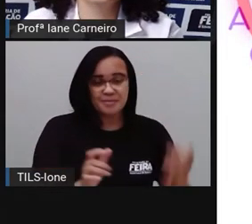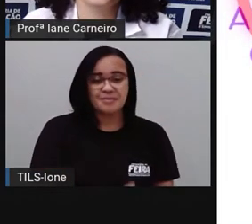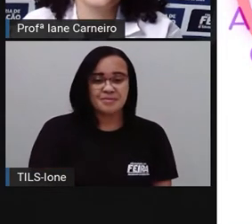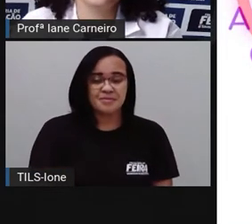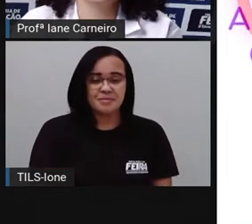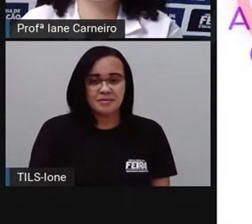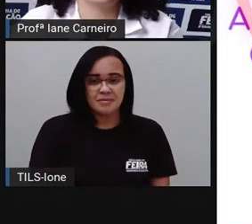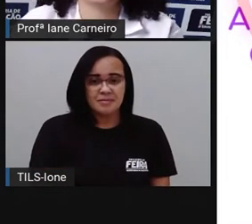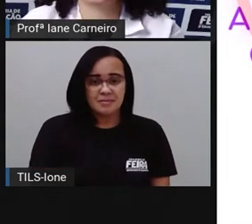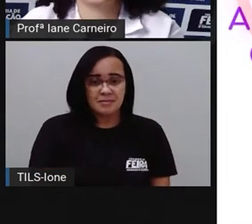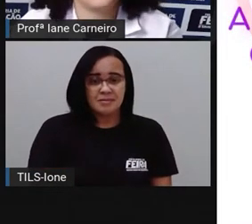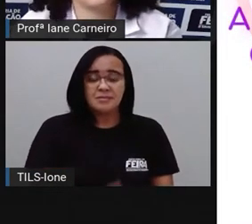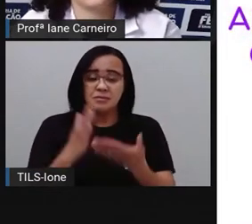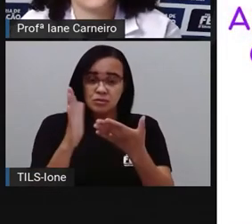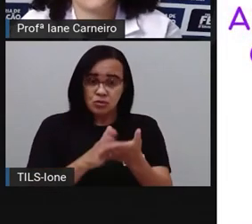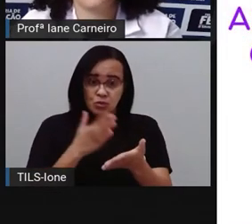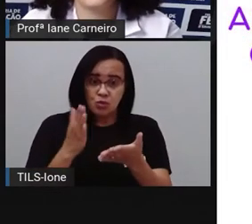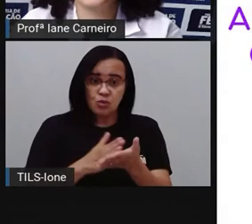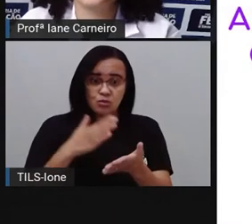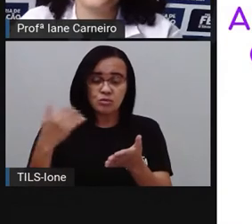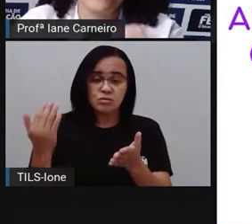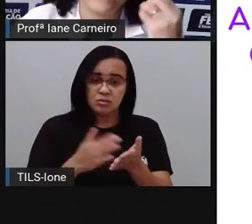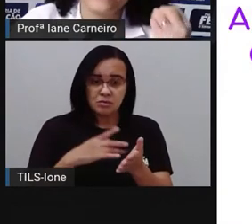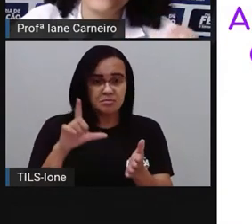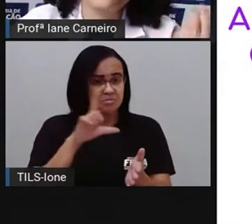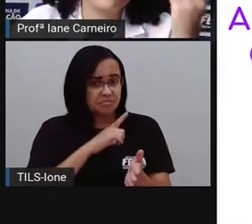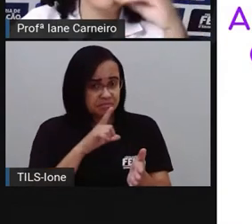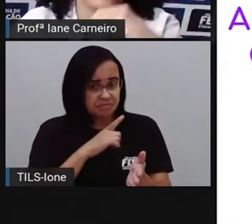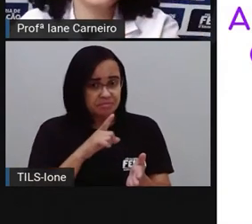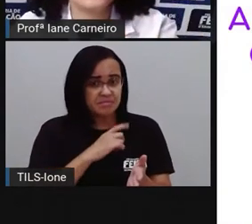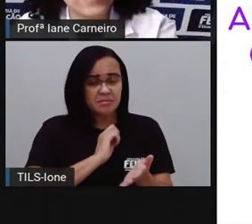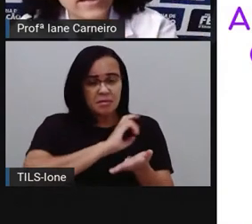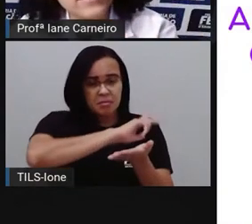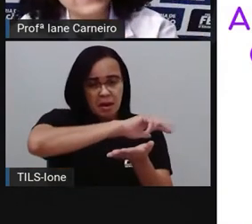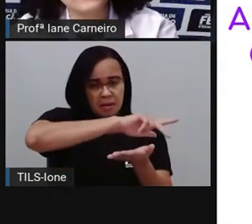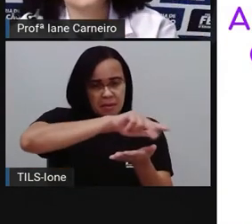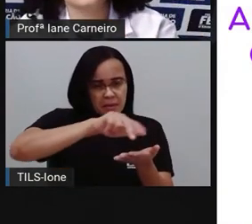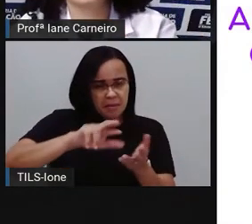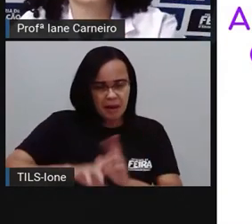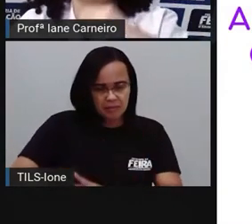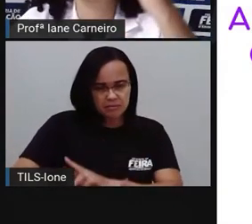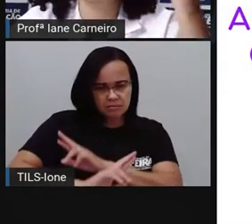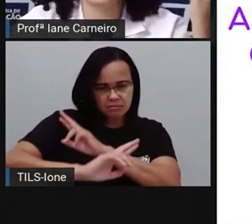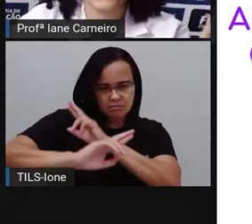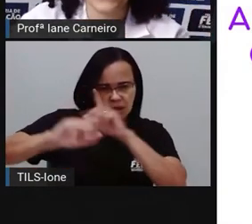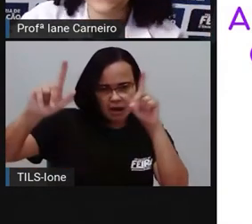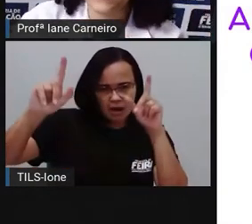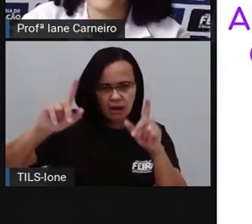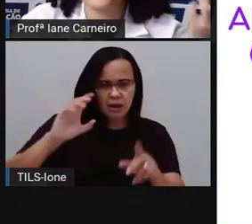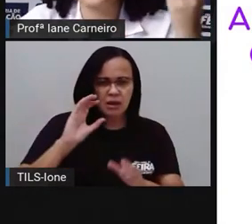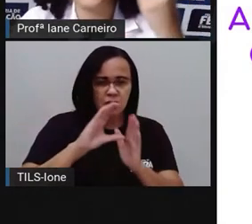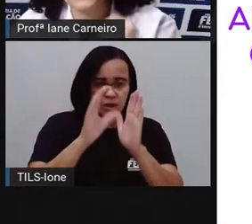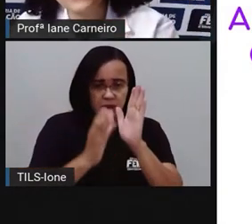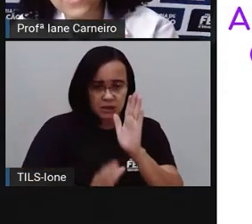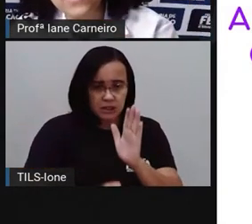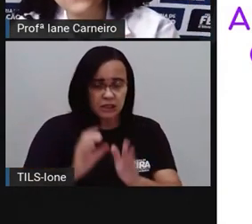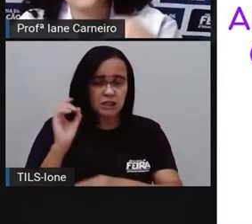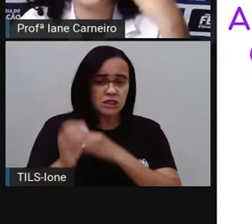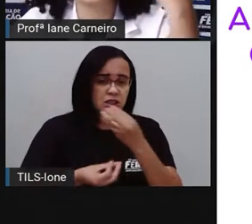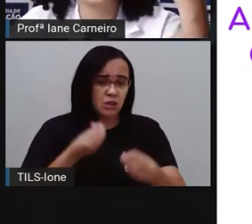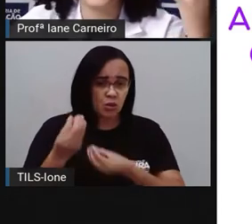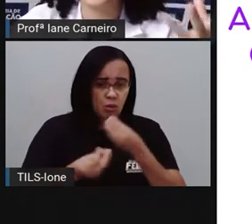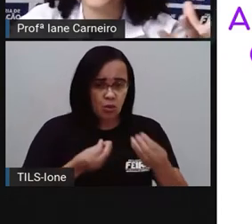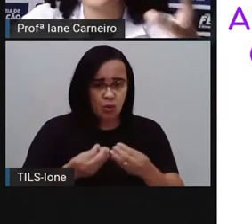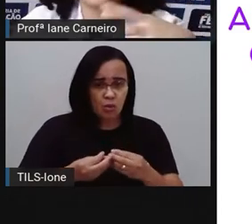Então, no livro de diversidade, apareciam diversas características. Tanto características físicas,